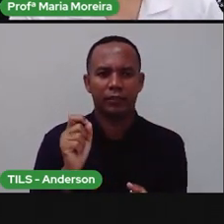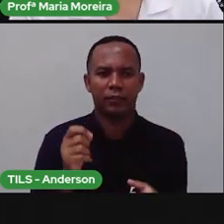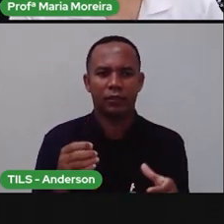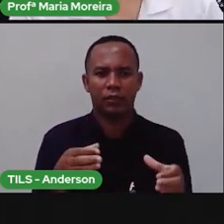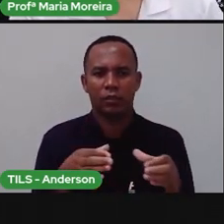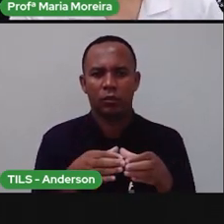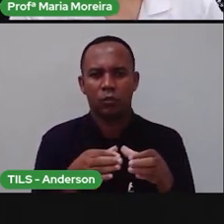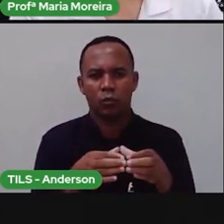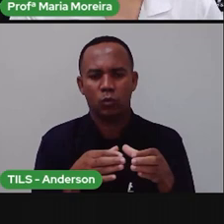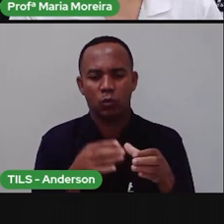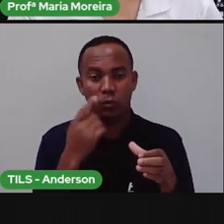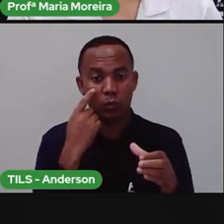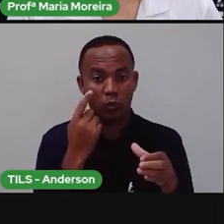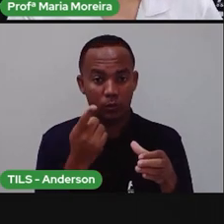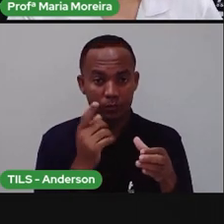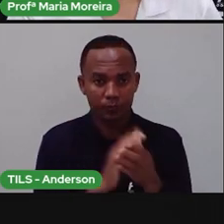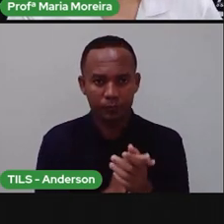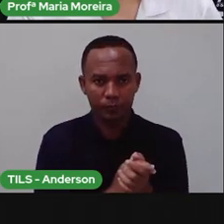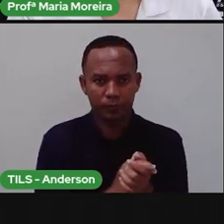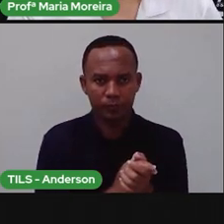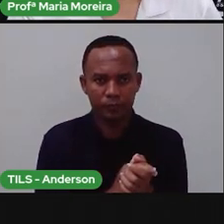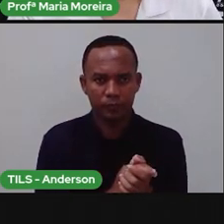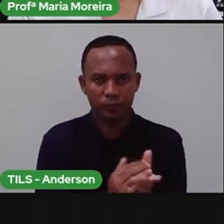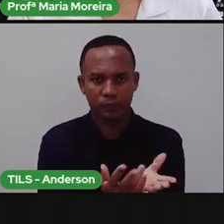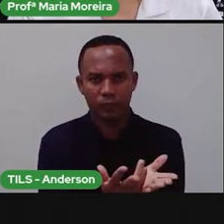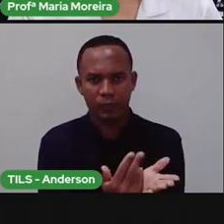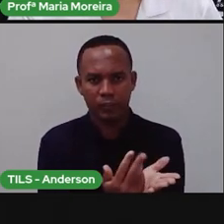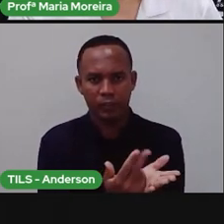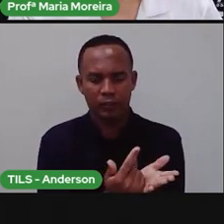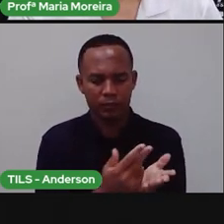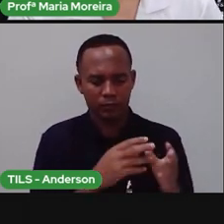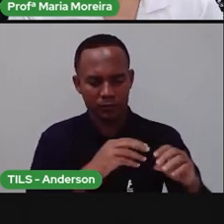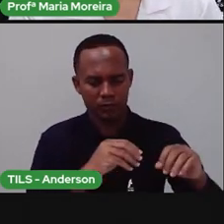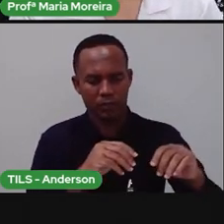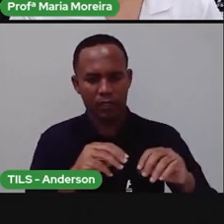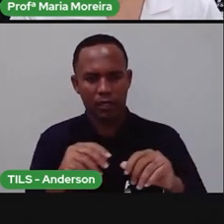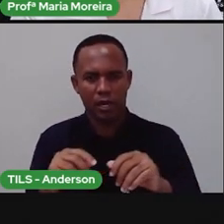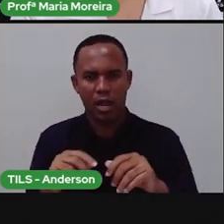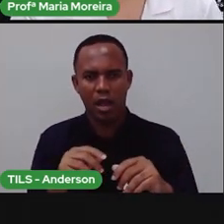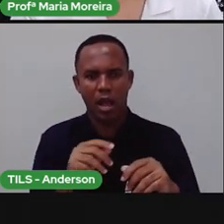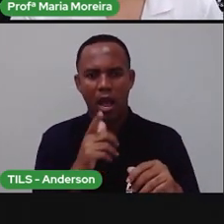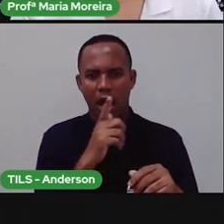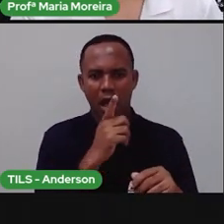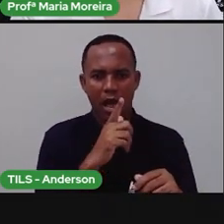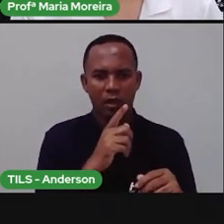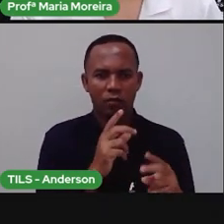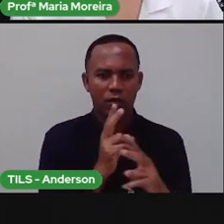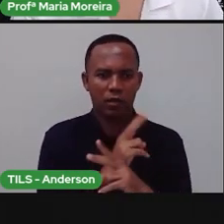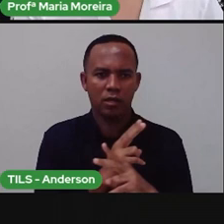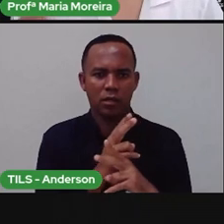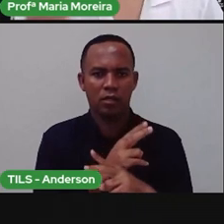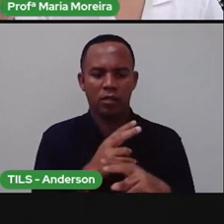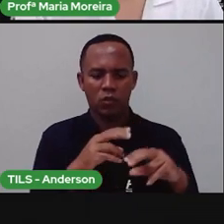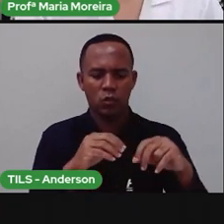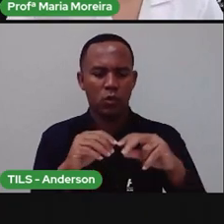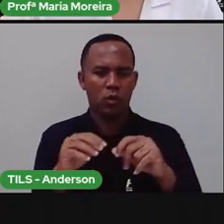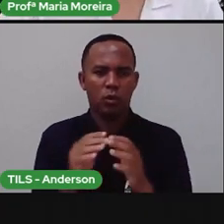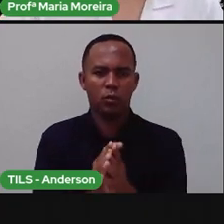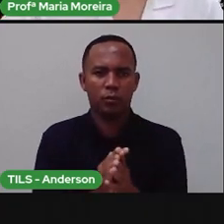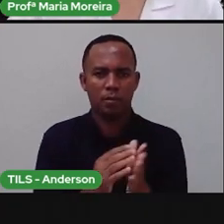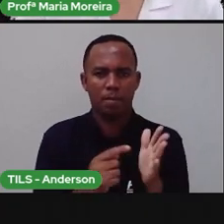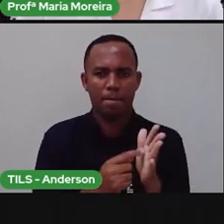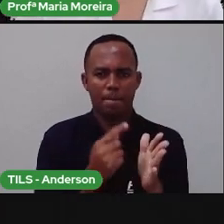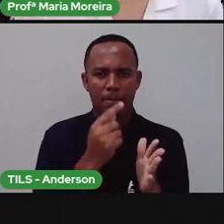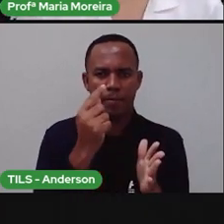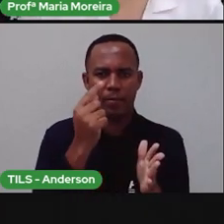que imagem legal, né? E aí ela traz uma imagem da Terra, tem a água, tem o ar, tem o solo, tudo aí. Bom, primeiro vamos